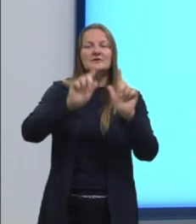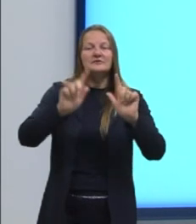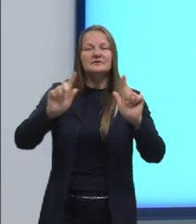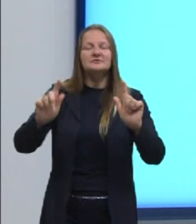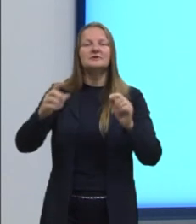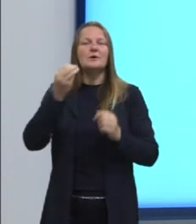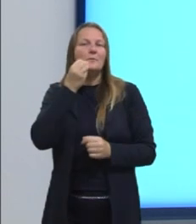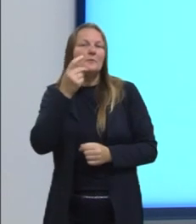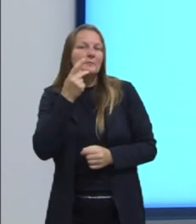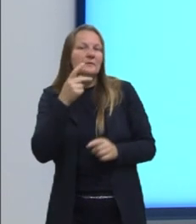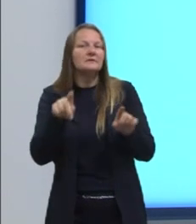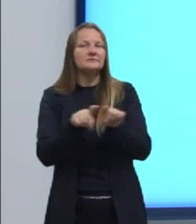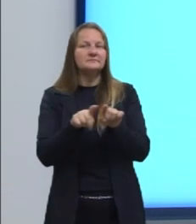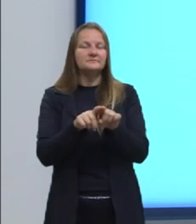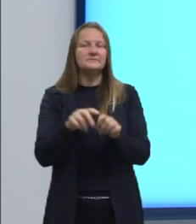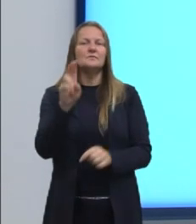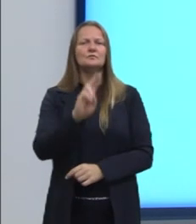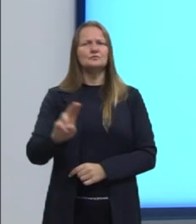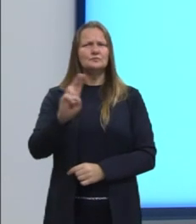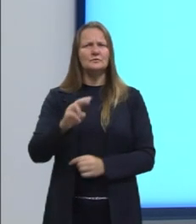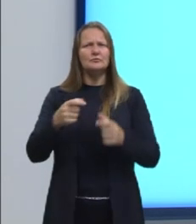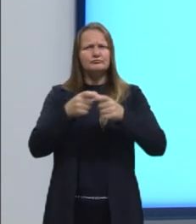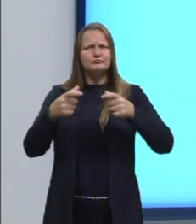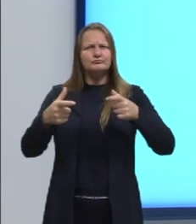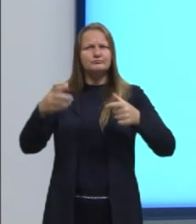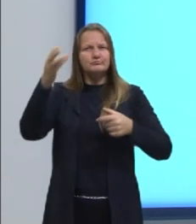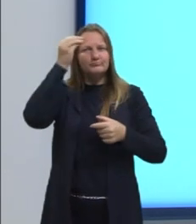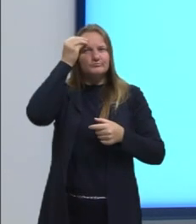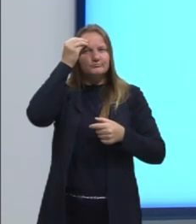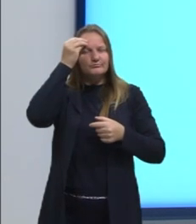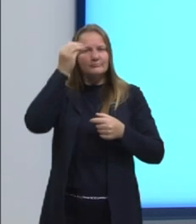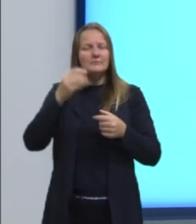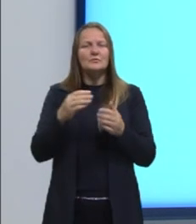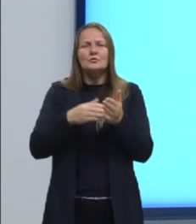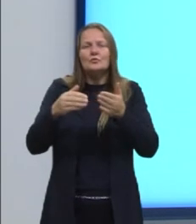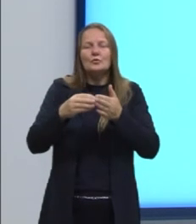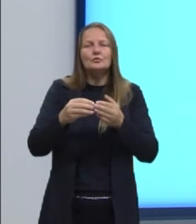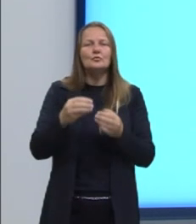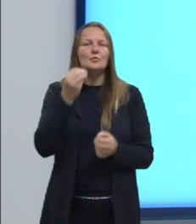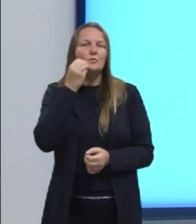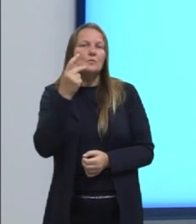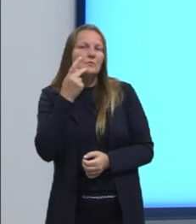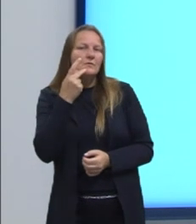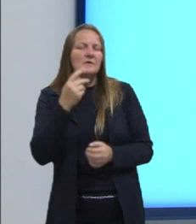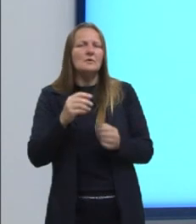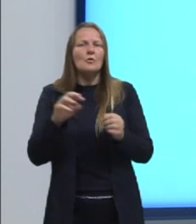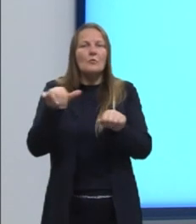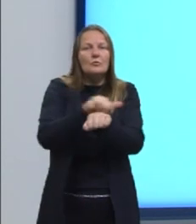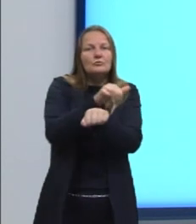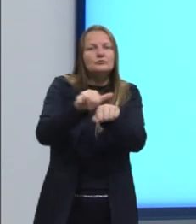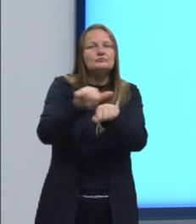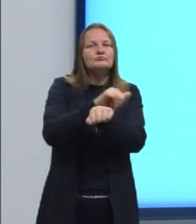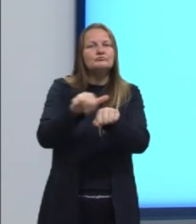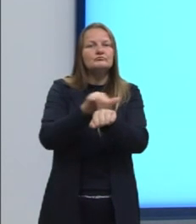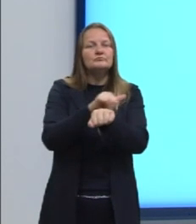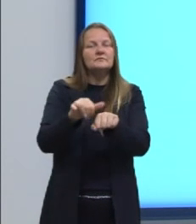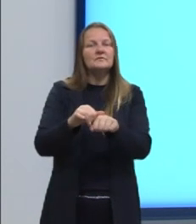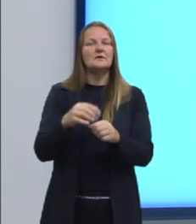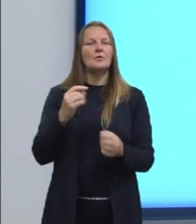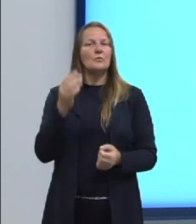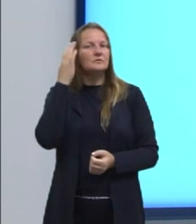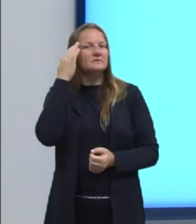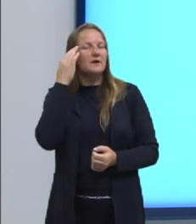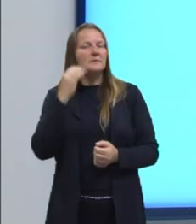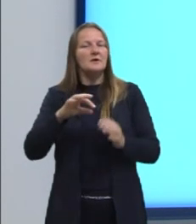utilizar os conhecimentos, então, de estatística e probabilidade como um recurso para a construção